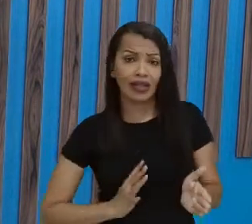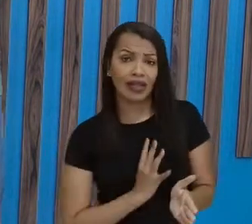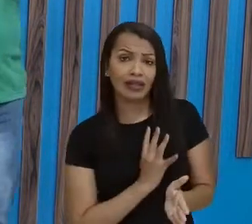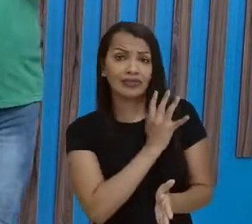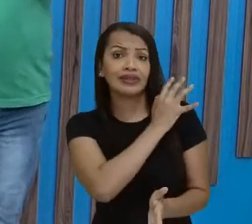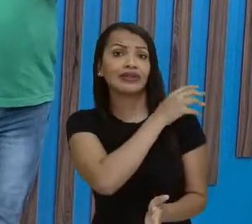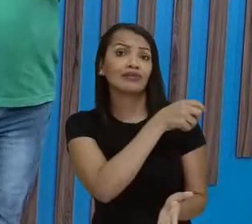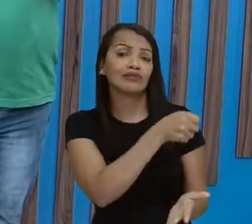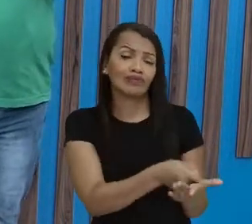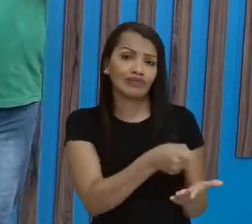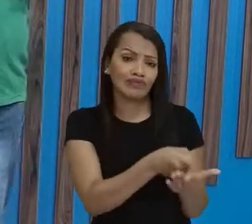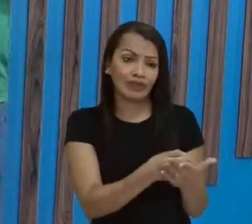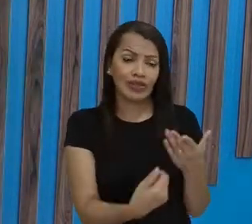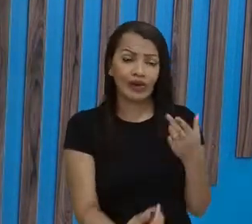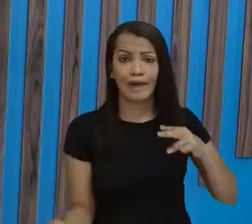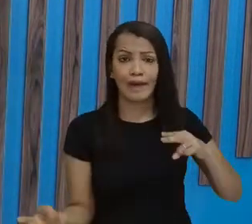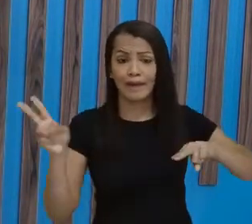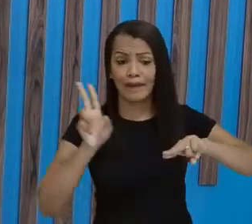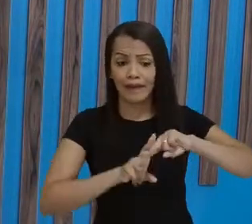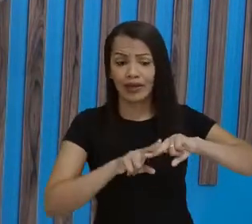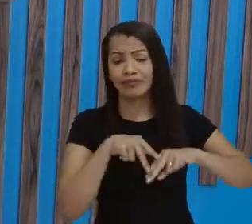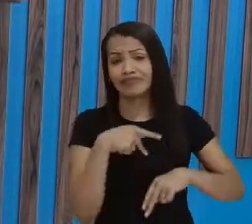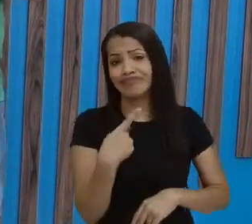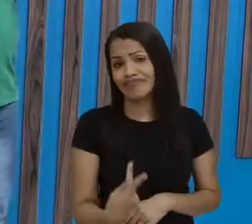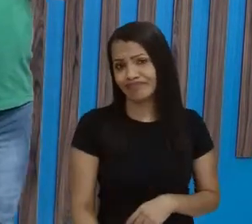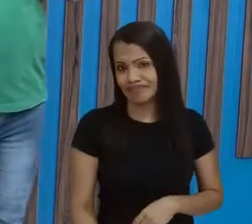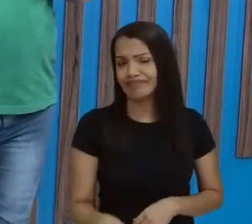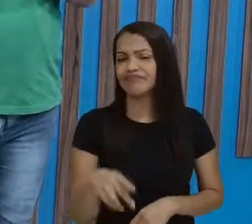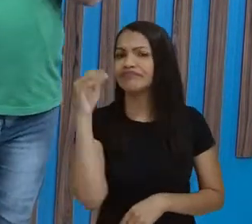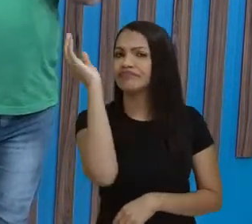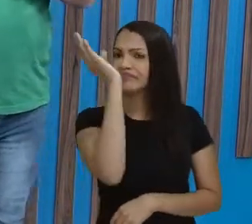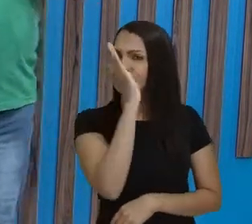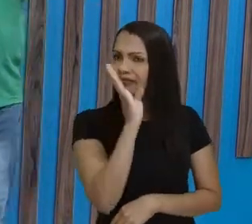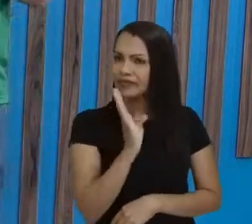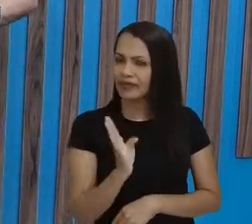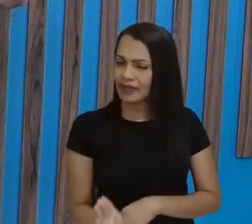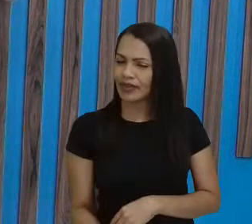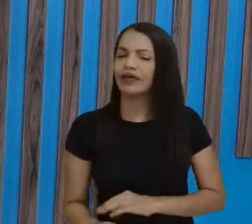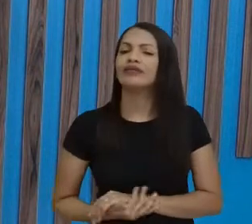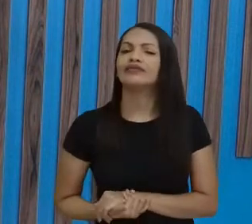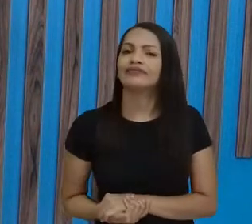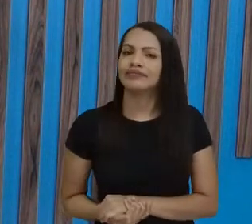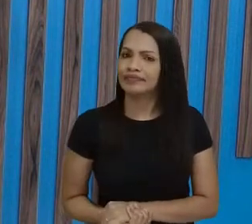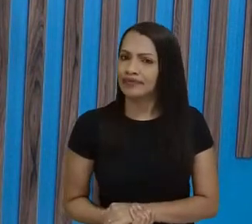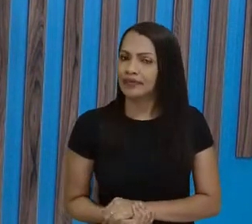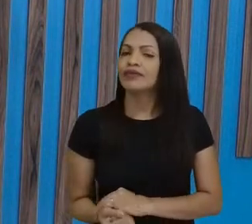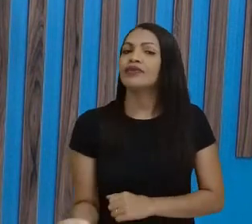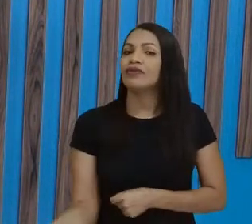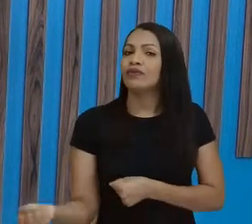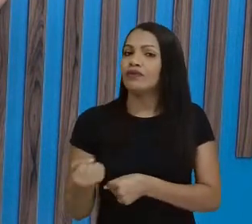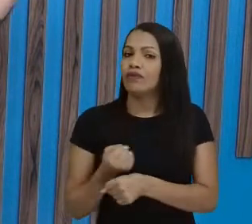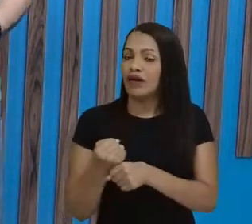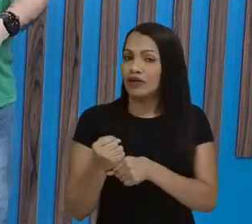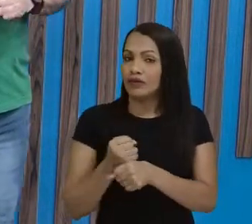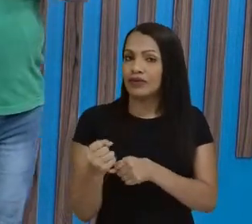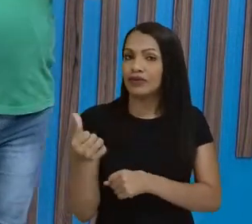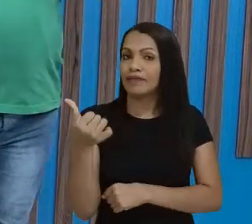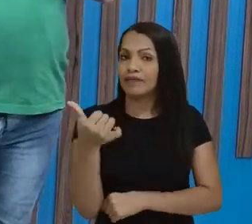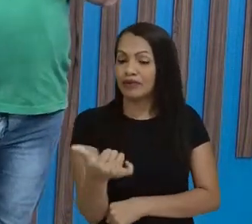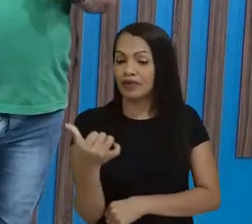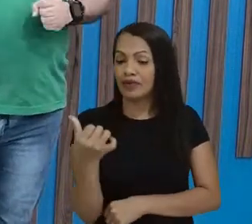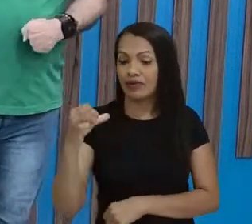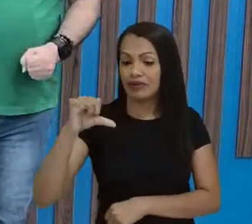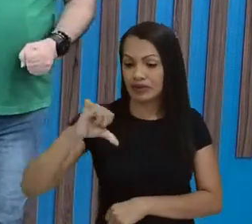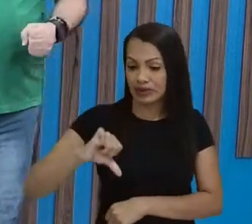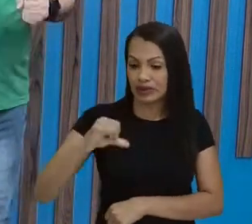militar no Brasil. Brasil, a partir do ano de 1964, a